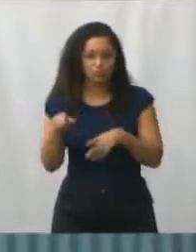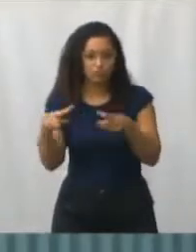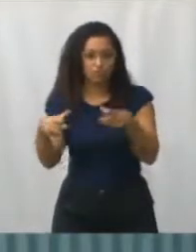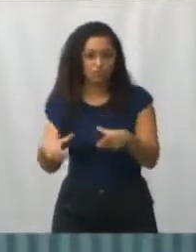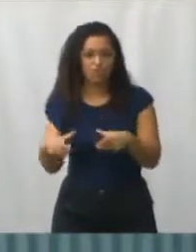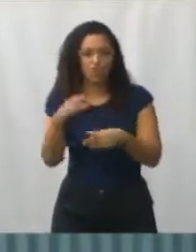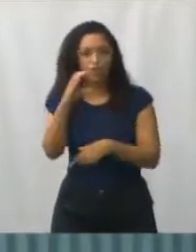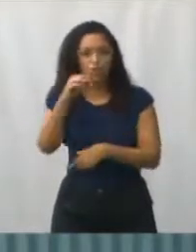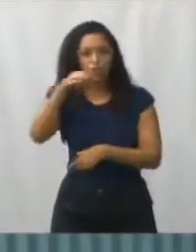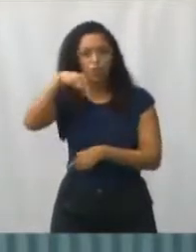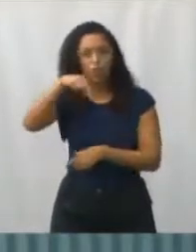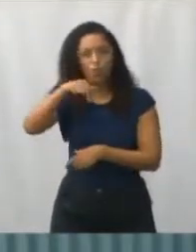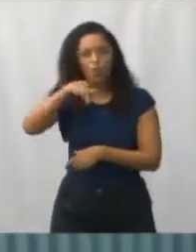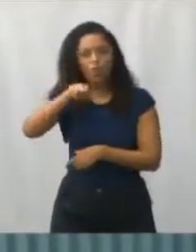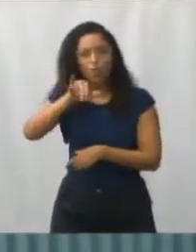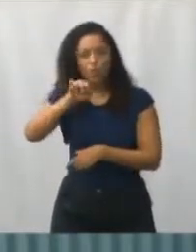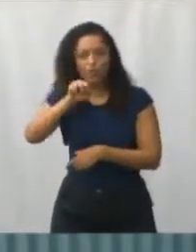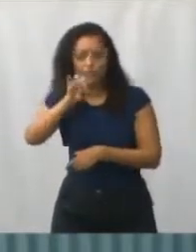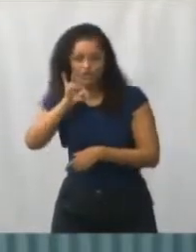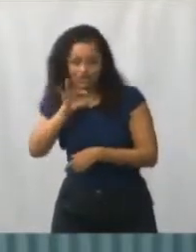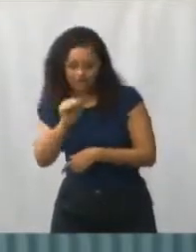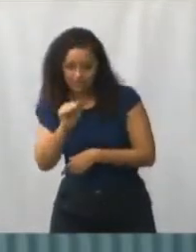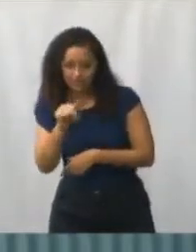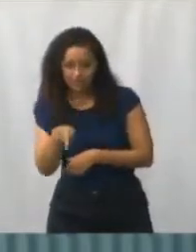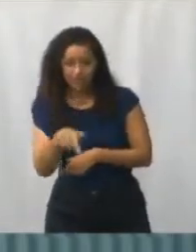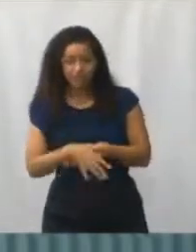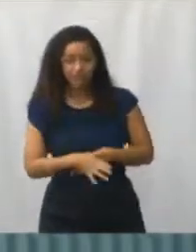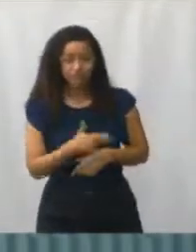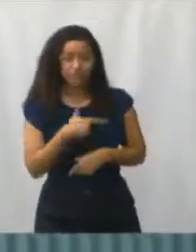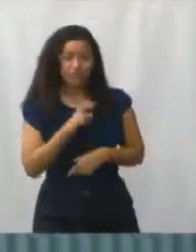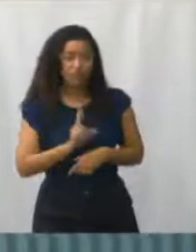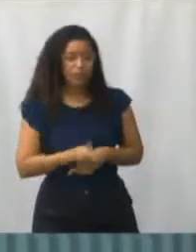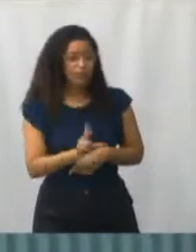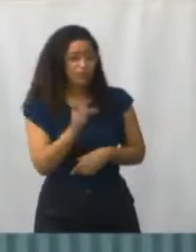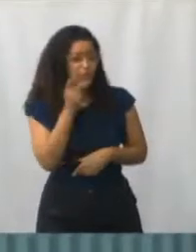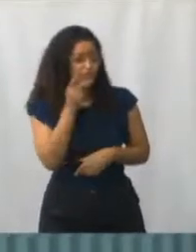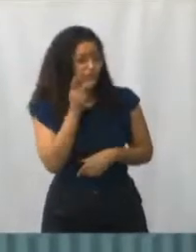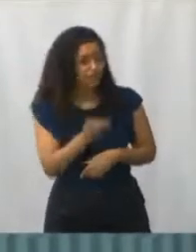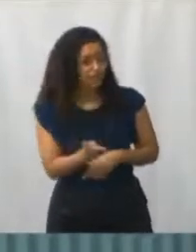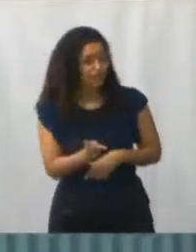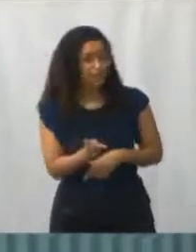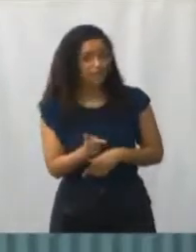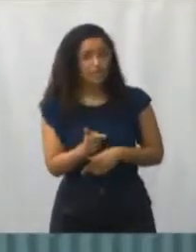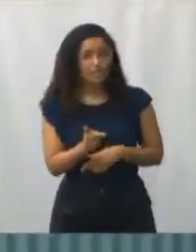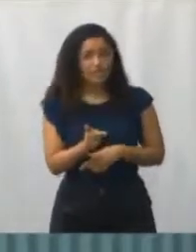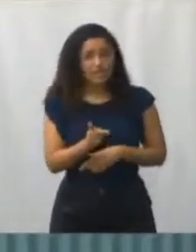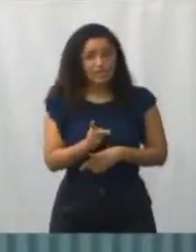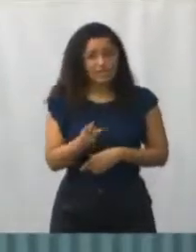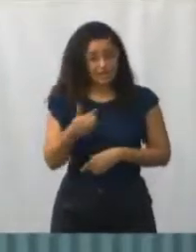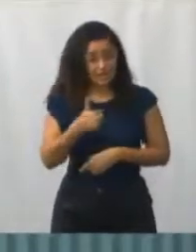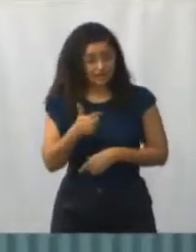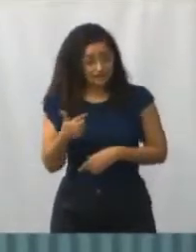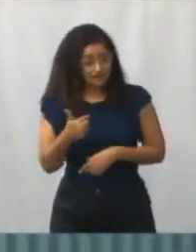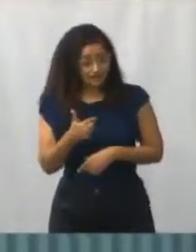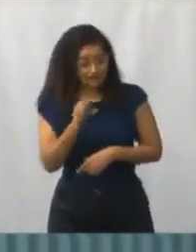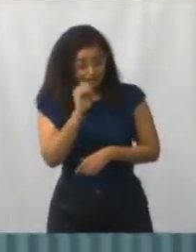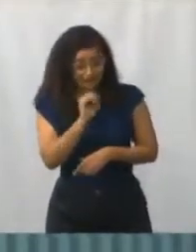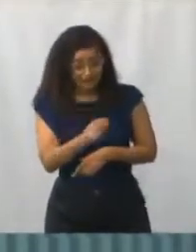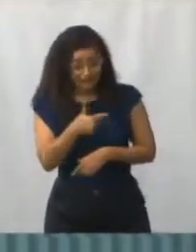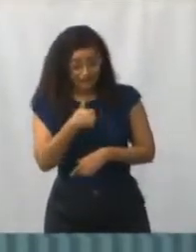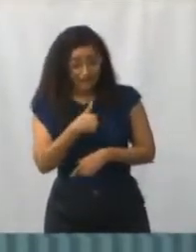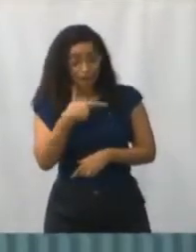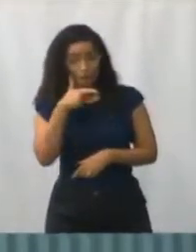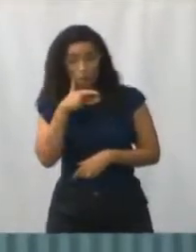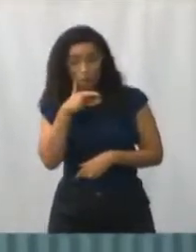vereador Aloysio, sempre falei que o dia que eu ganhar eleição, toda eleição que eu ganhar, eu tenho que estar lá